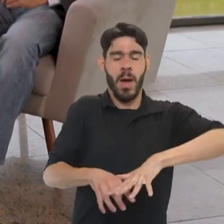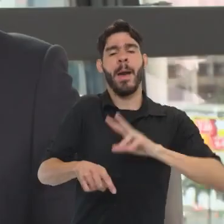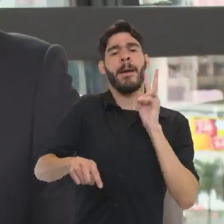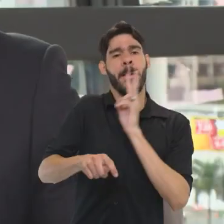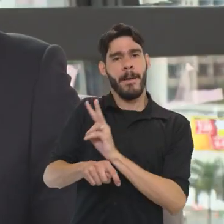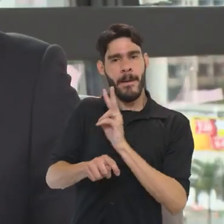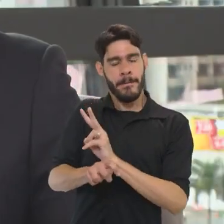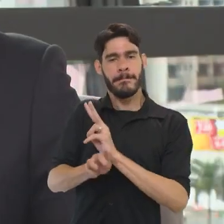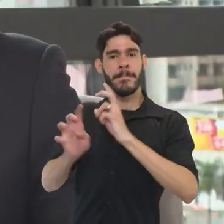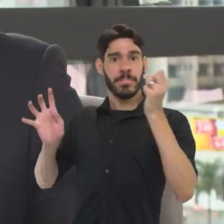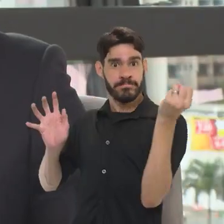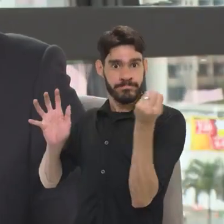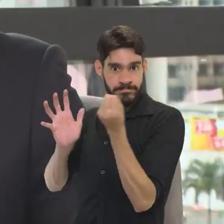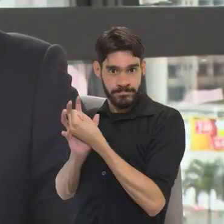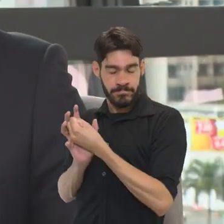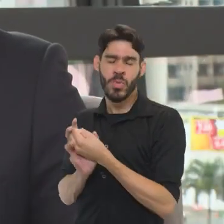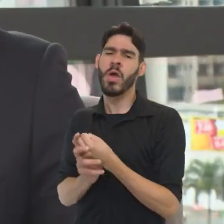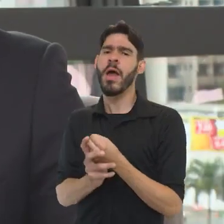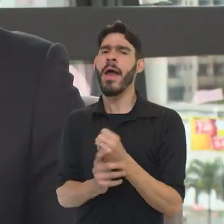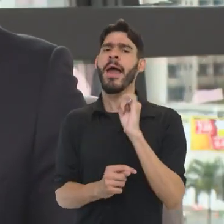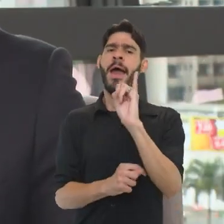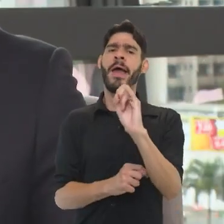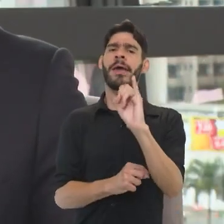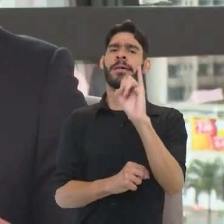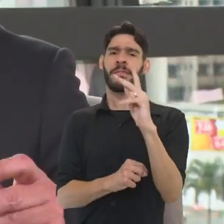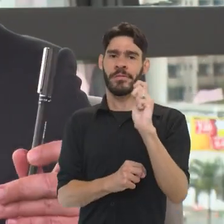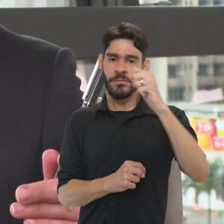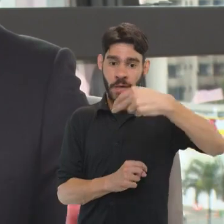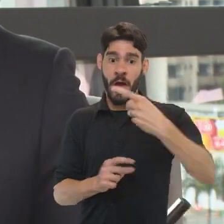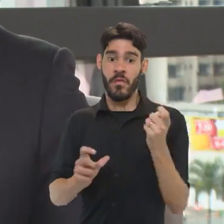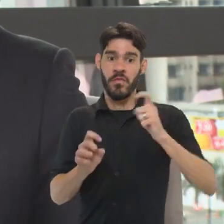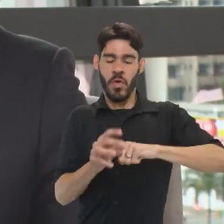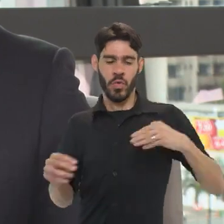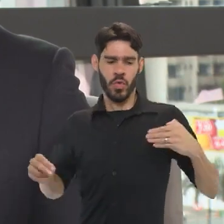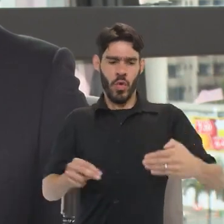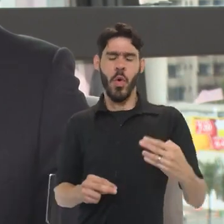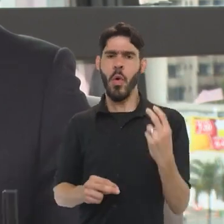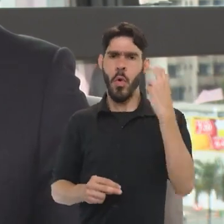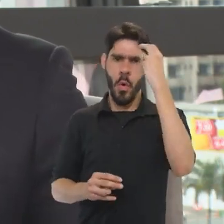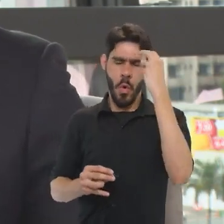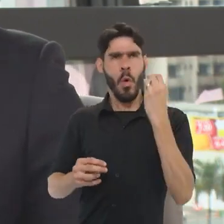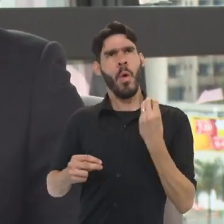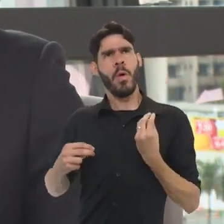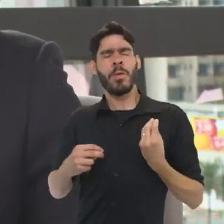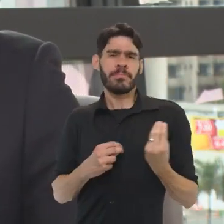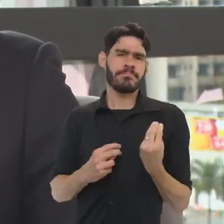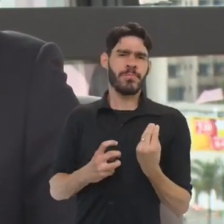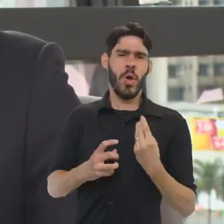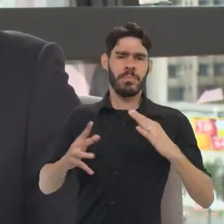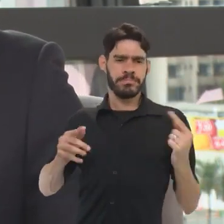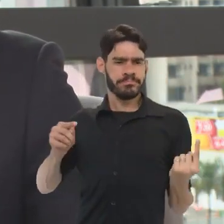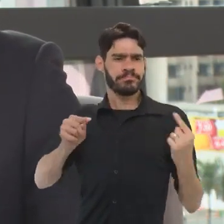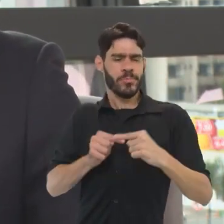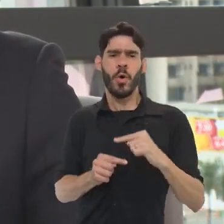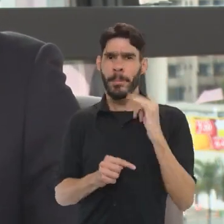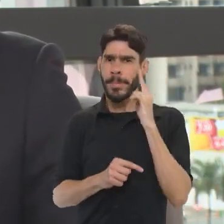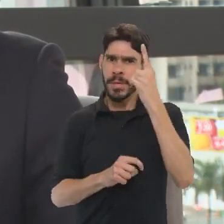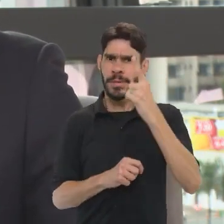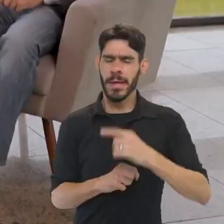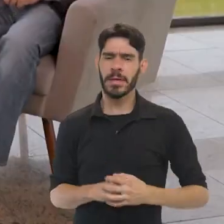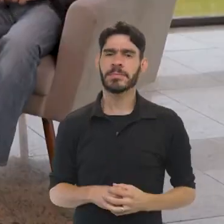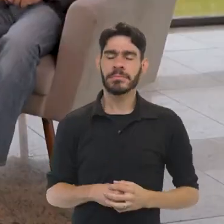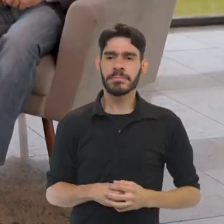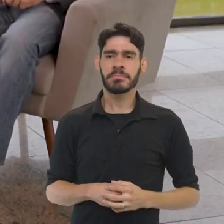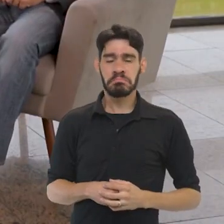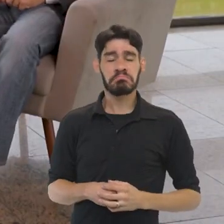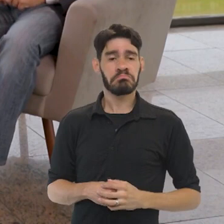a preservação do patrimônio. O fato do IFAM ter voltado para o Ministério da Cultura, de uma certa forma, se encaixa nessa